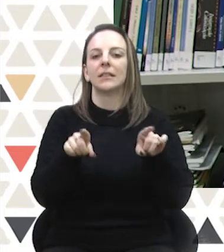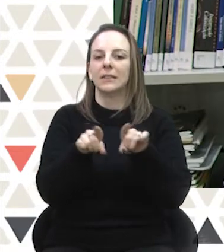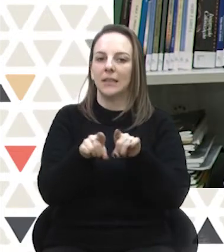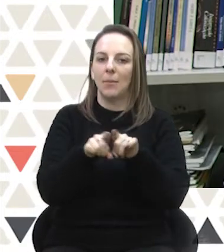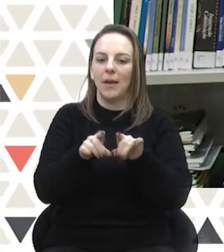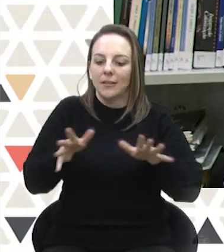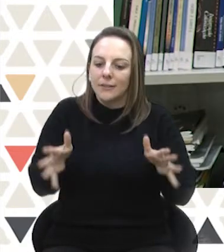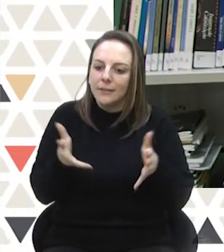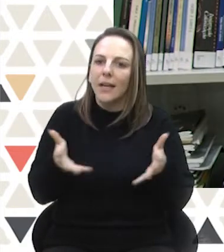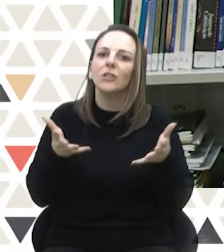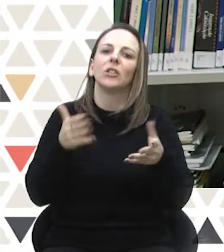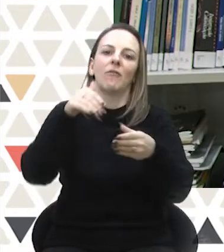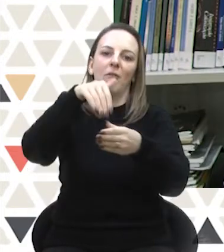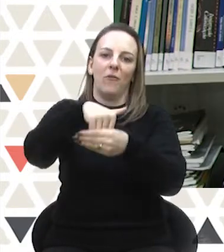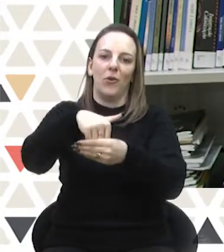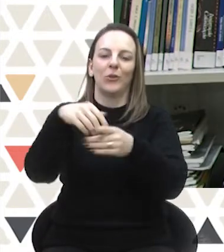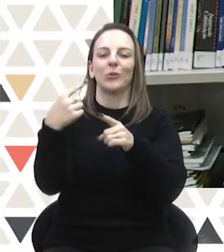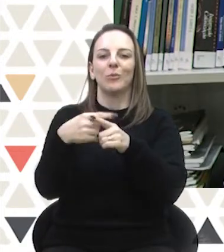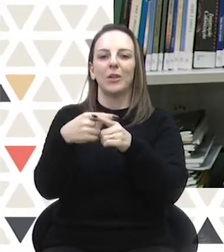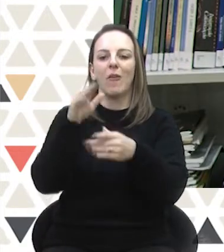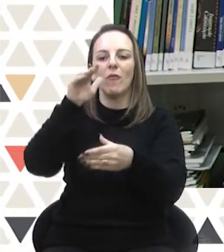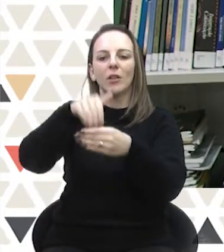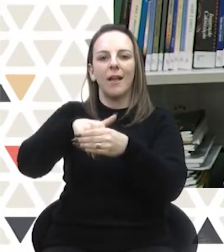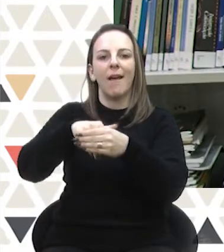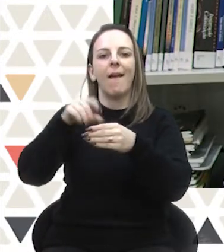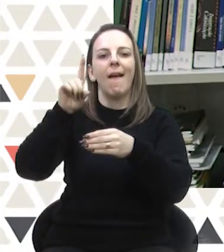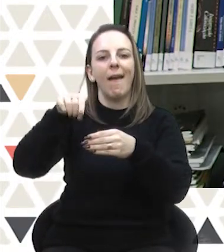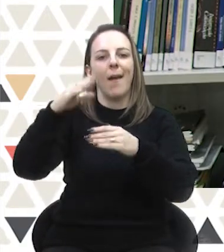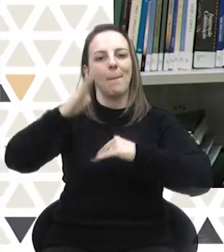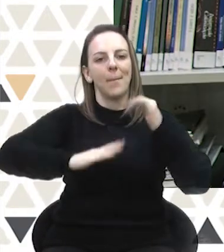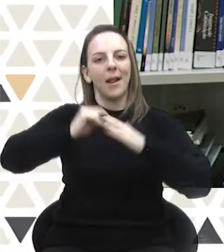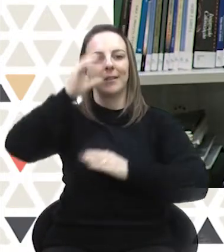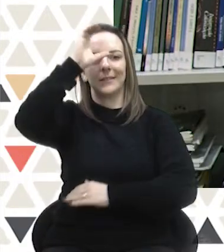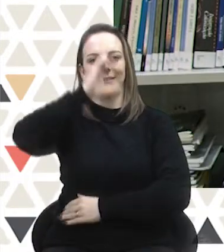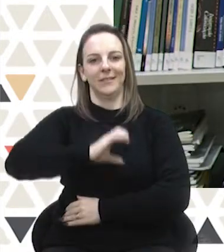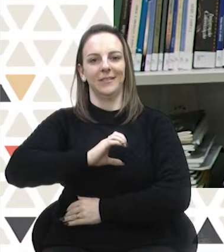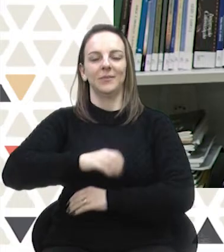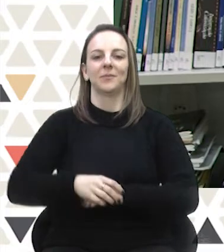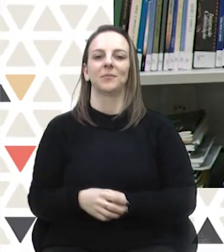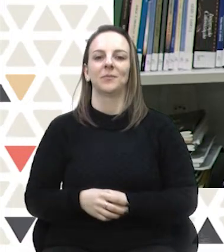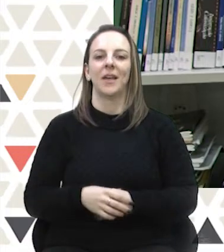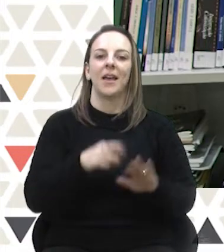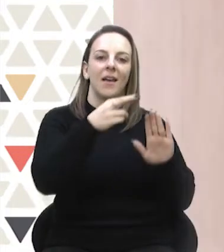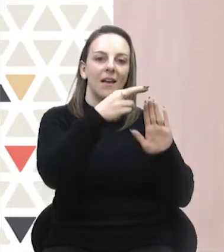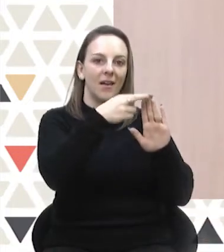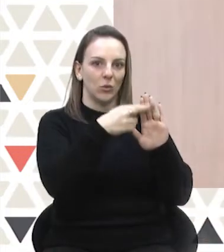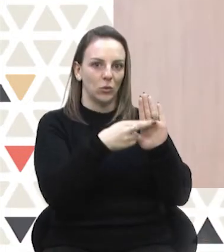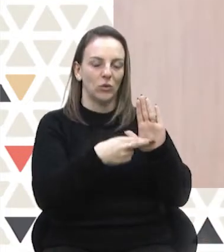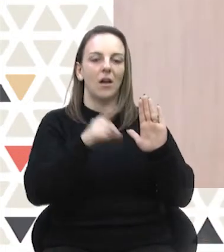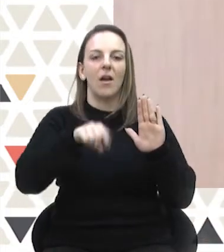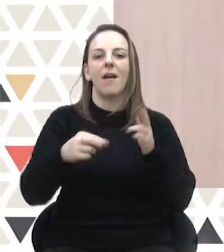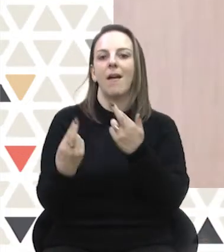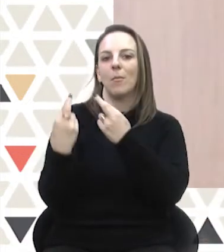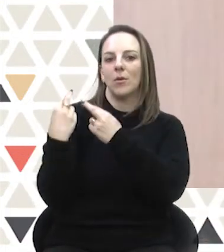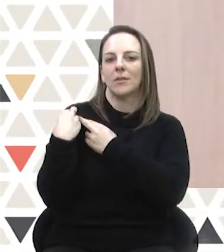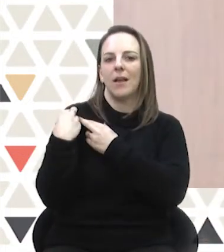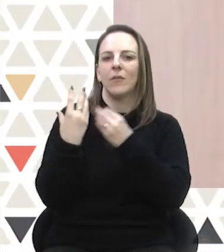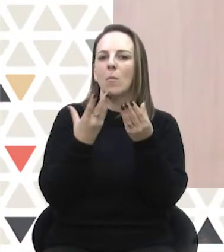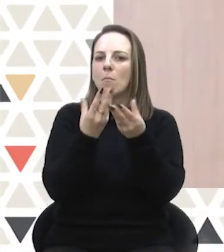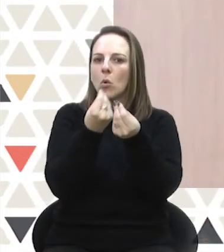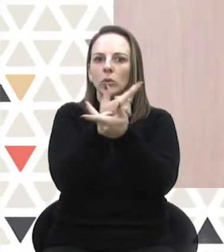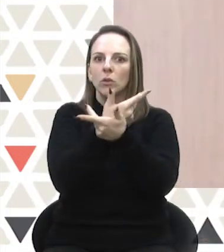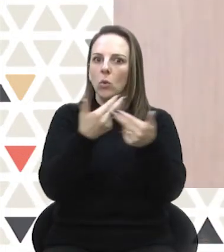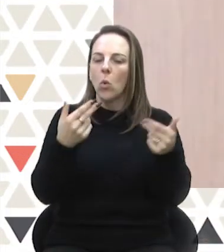regras do jogo. E vamos incentivar o voto porque votar é um ato de cidadania. As resoluções são